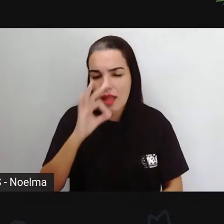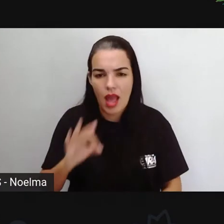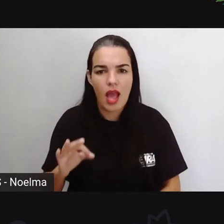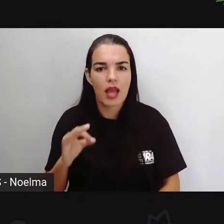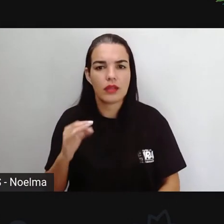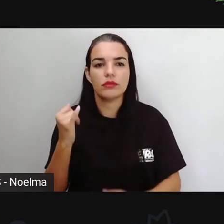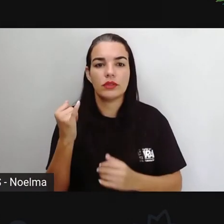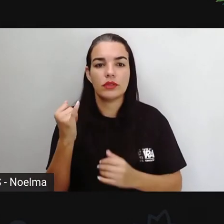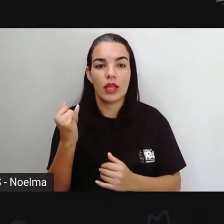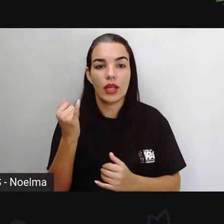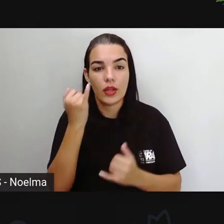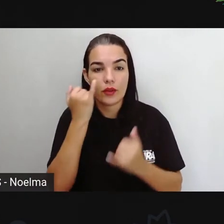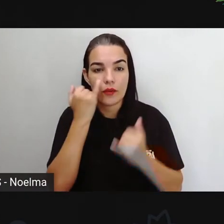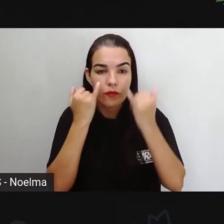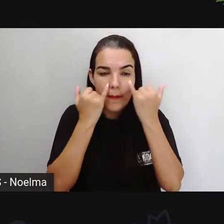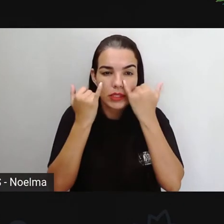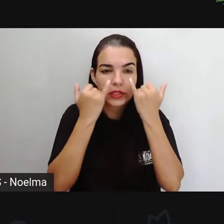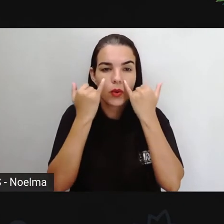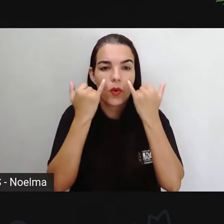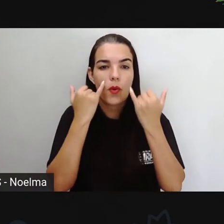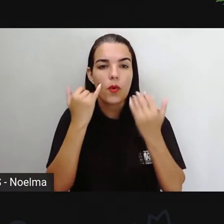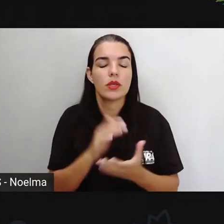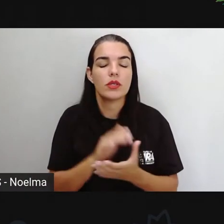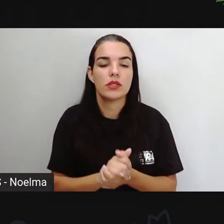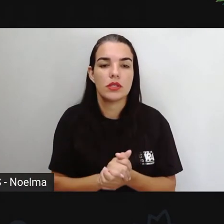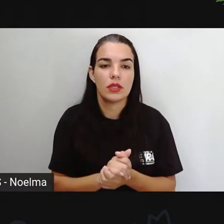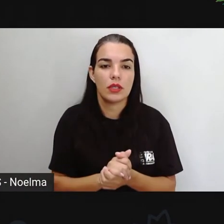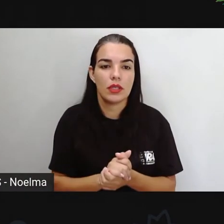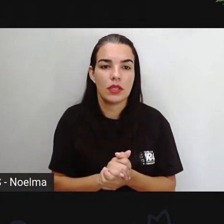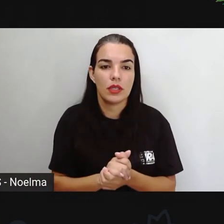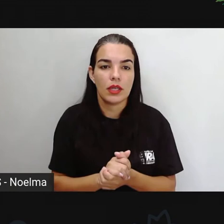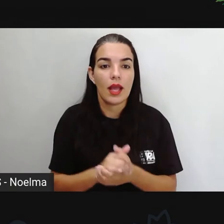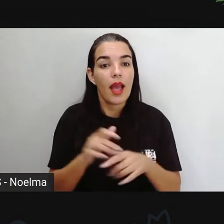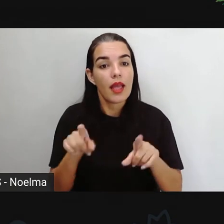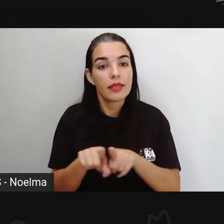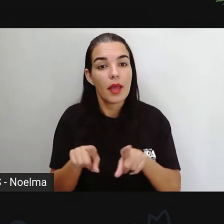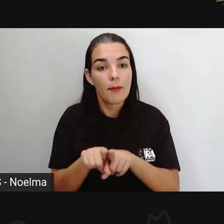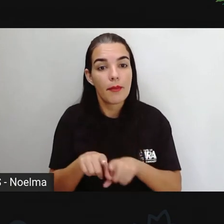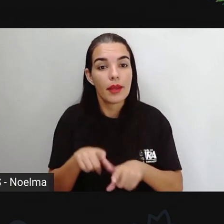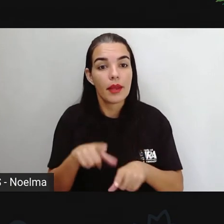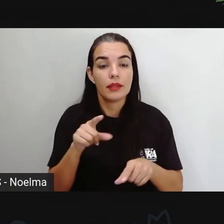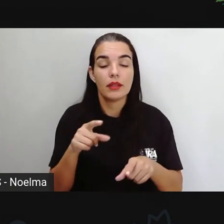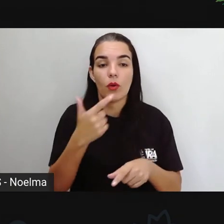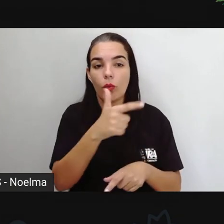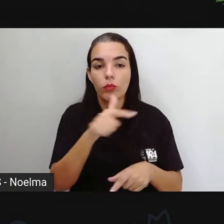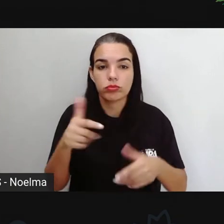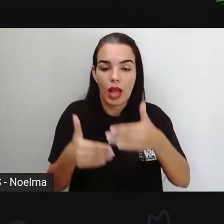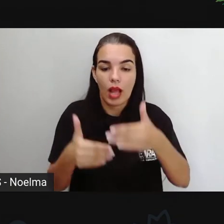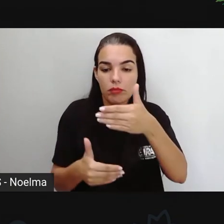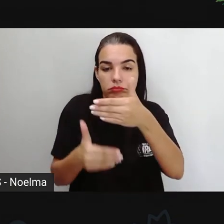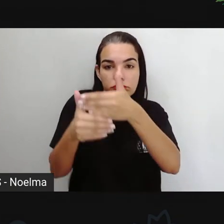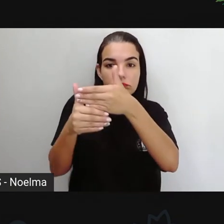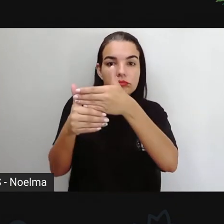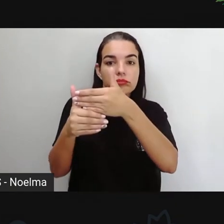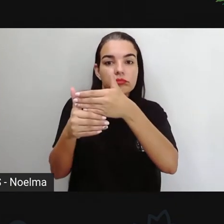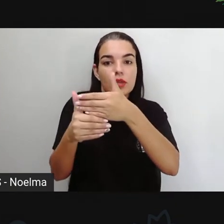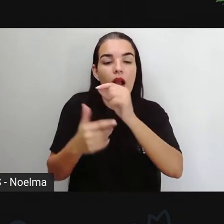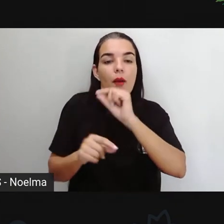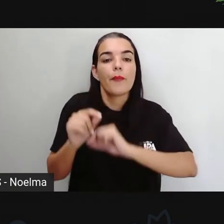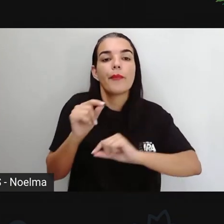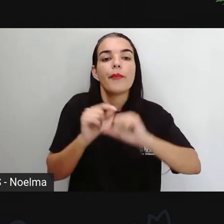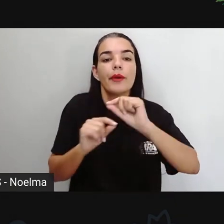tema, ao assunto que está sendo tratado. E aqui, como mais um elemento que complementa as informações, a gente já